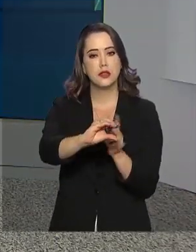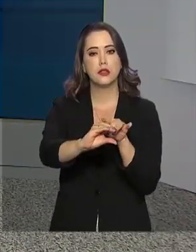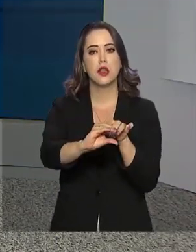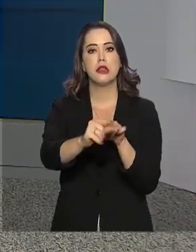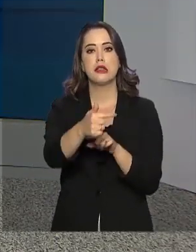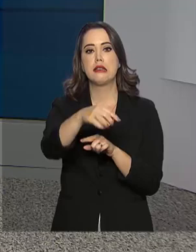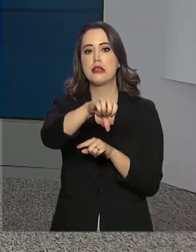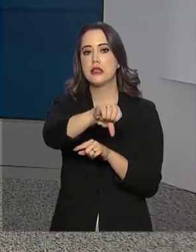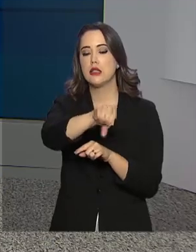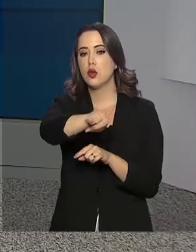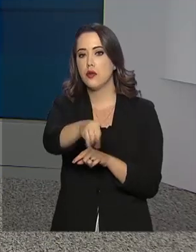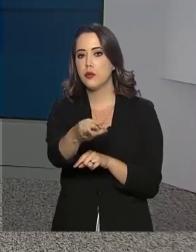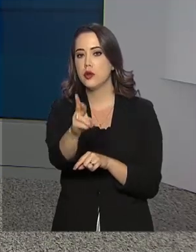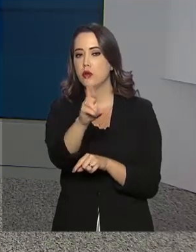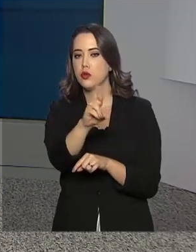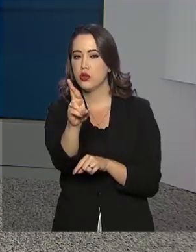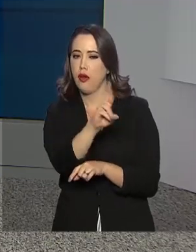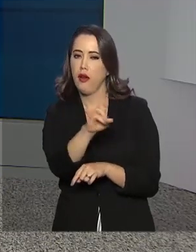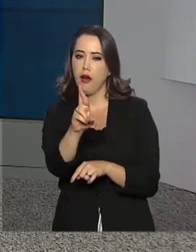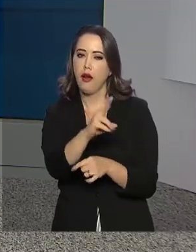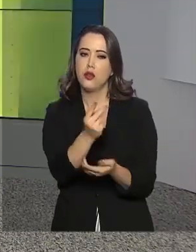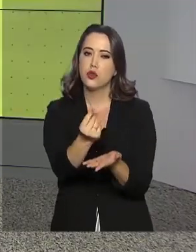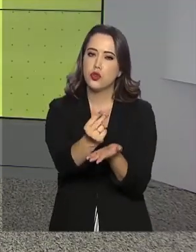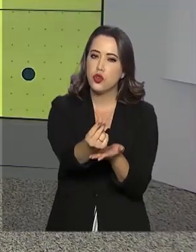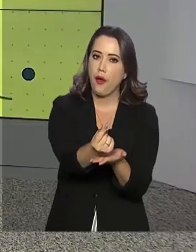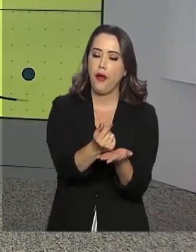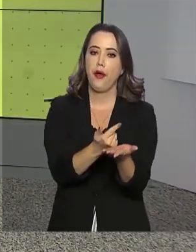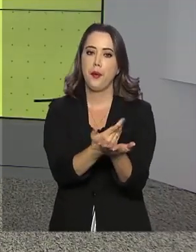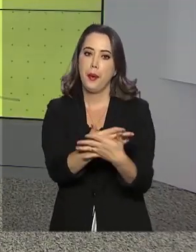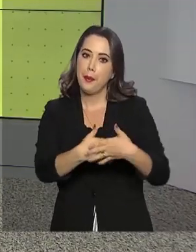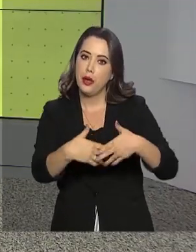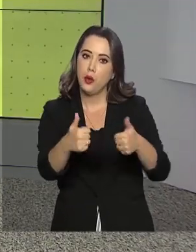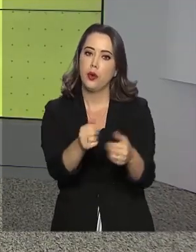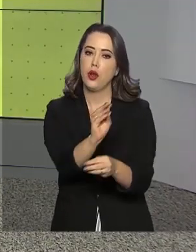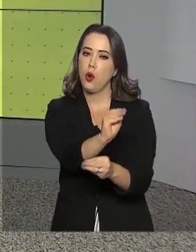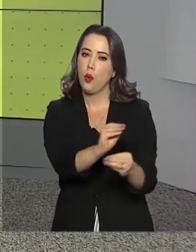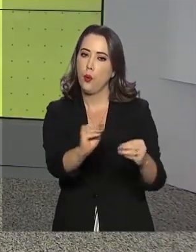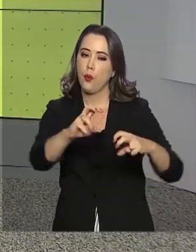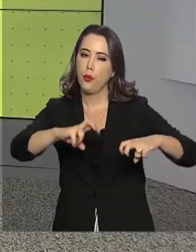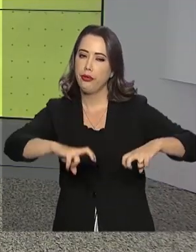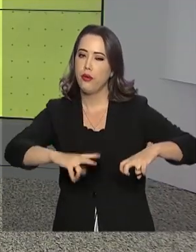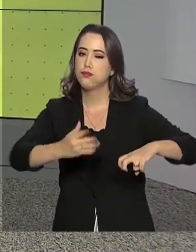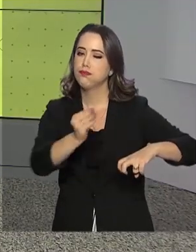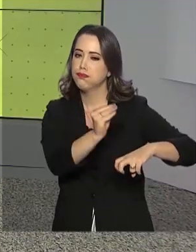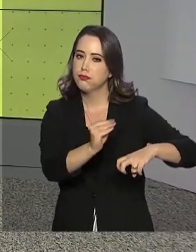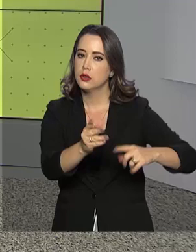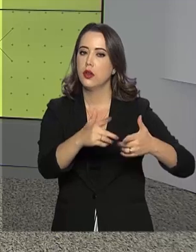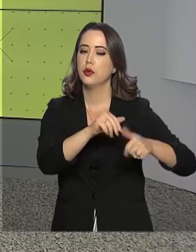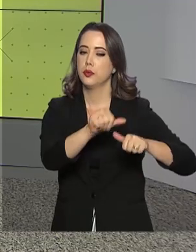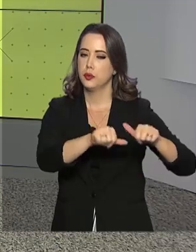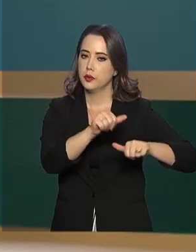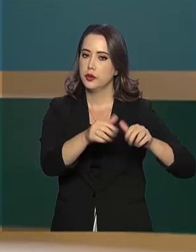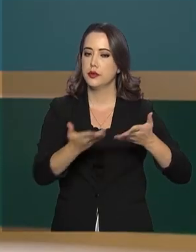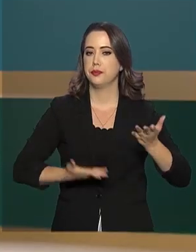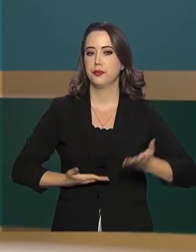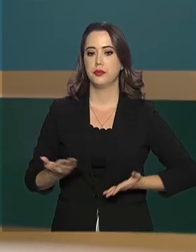,5 milhões em recursos para a melhoria dos atendimentos e reestruturação dos serviços.